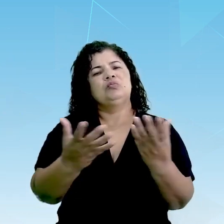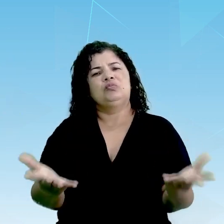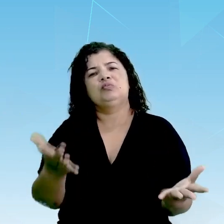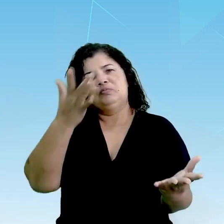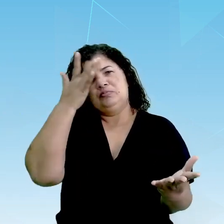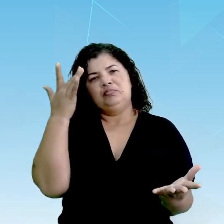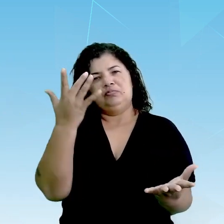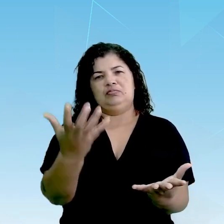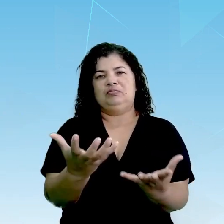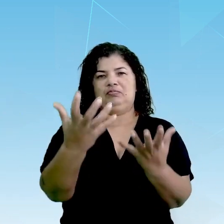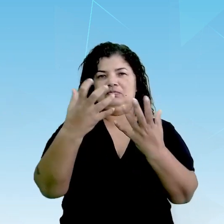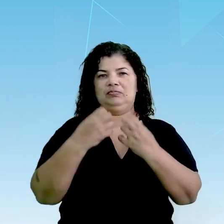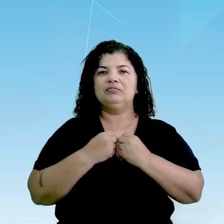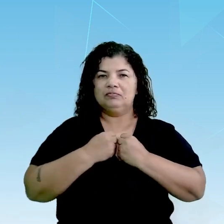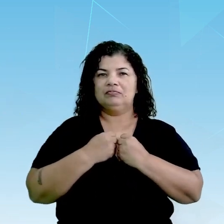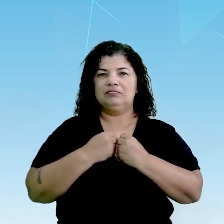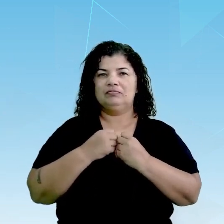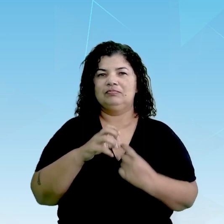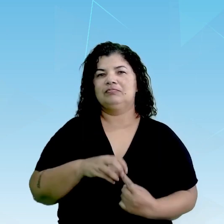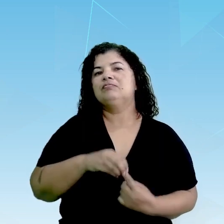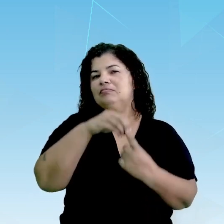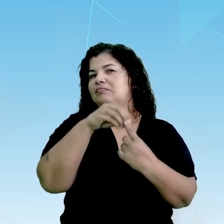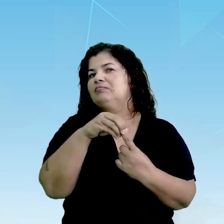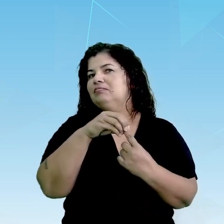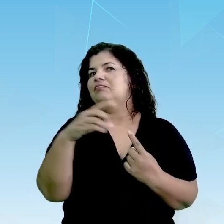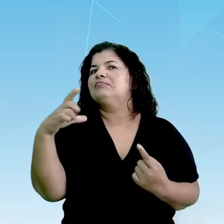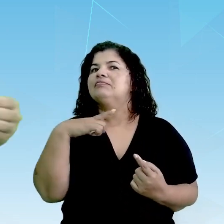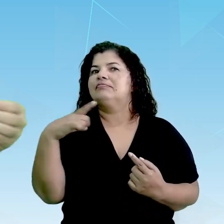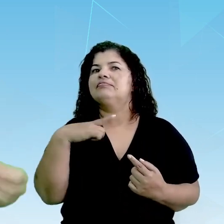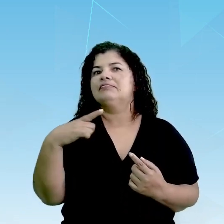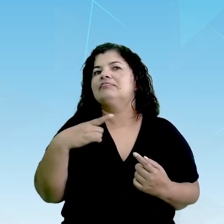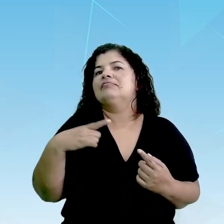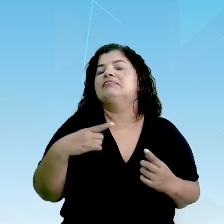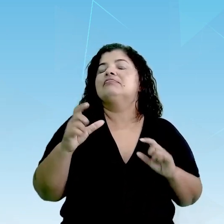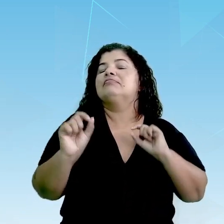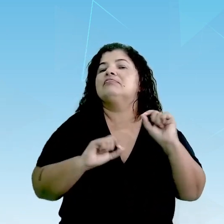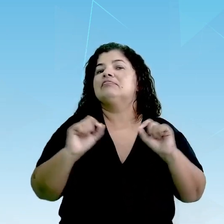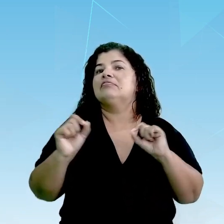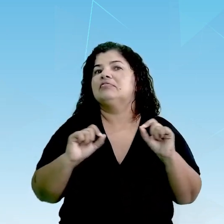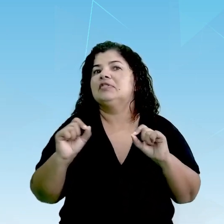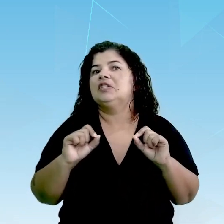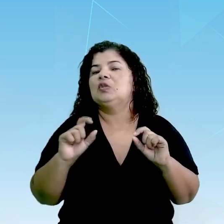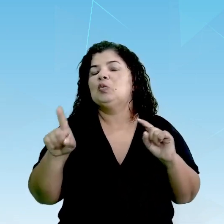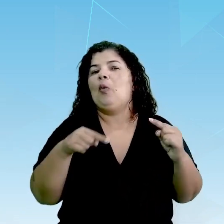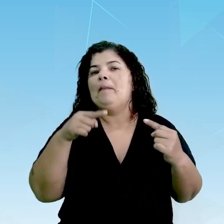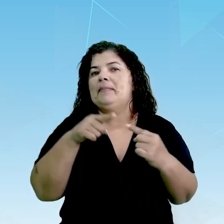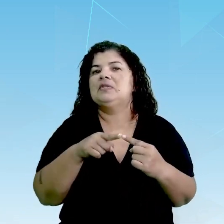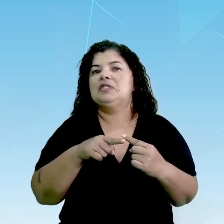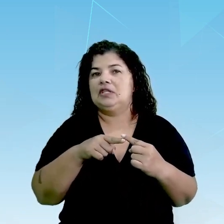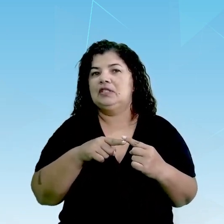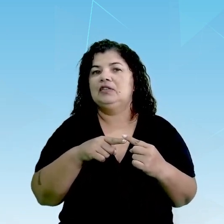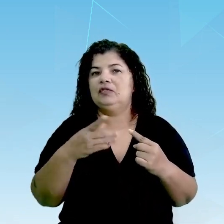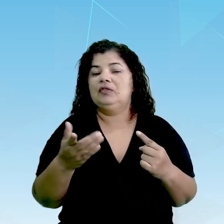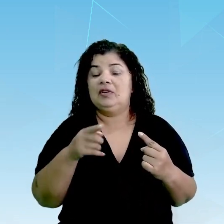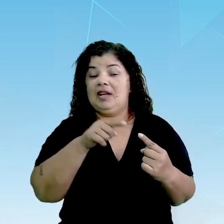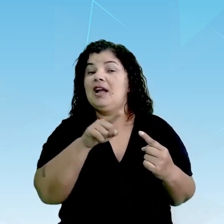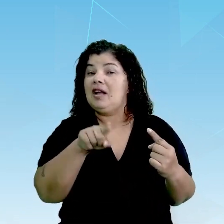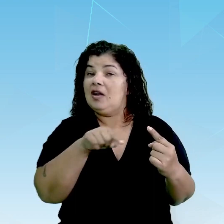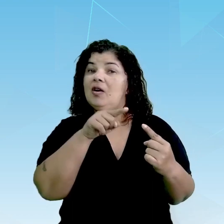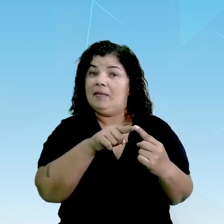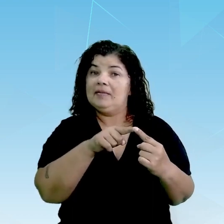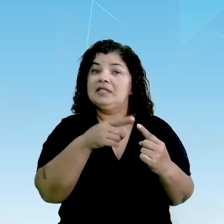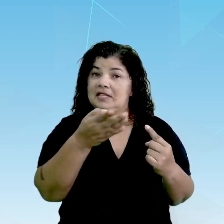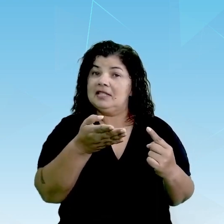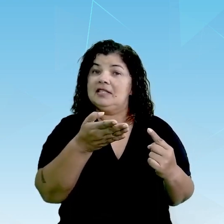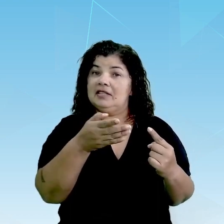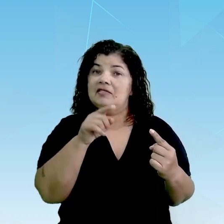preferencial. E ele tem, no caso, justamente, um objetivo. E é esse objetivo,